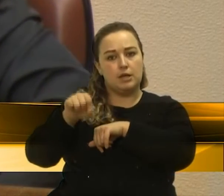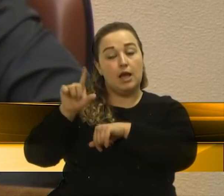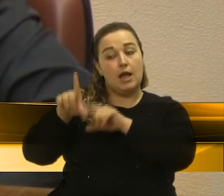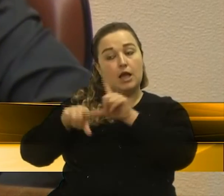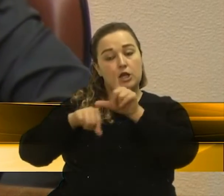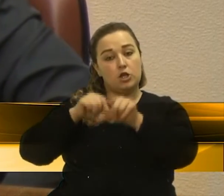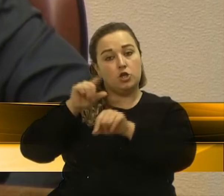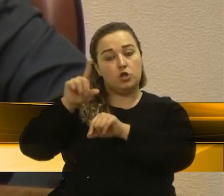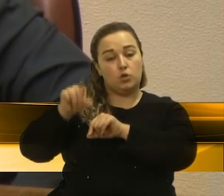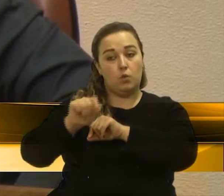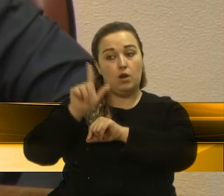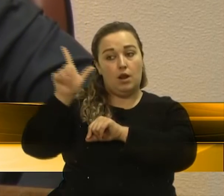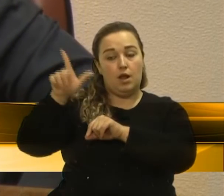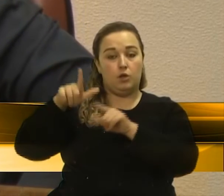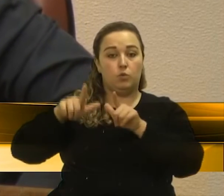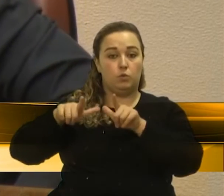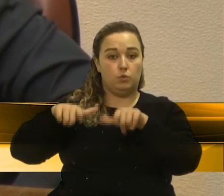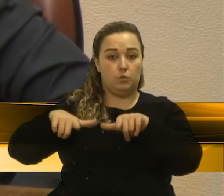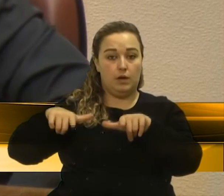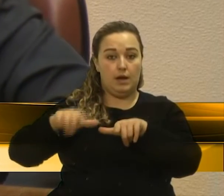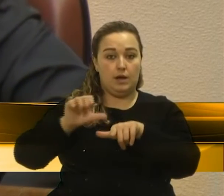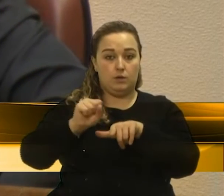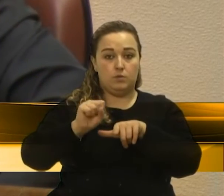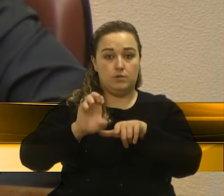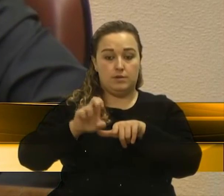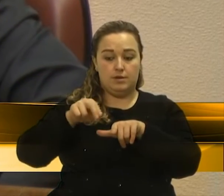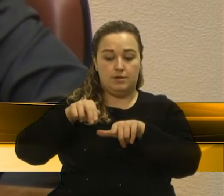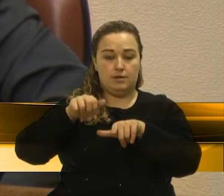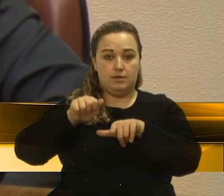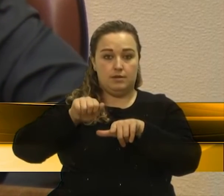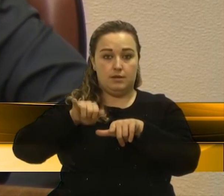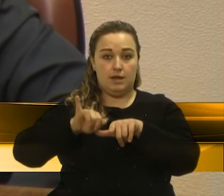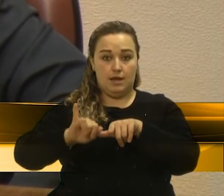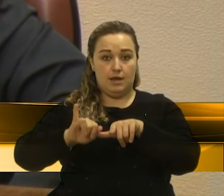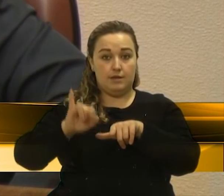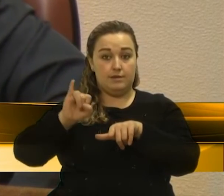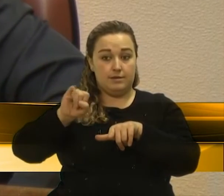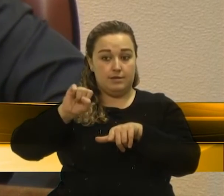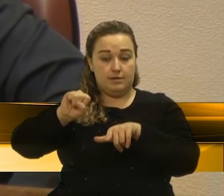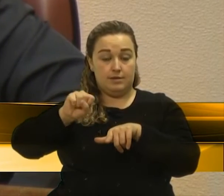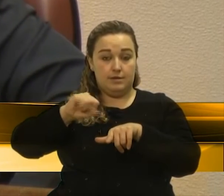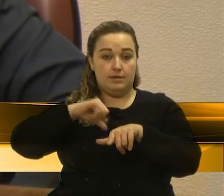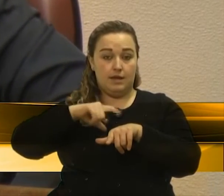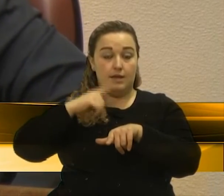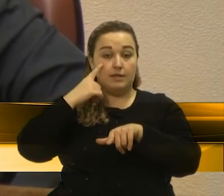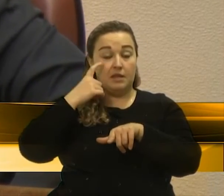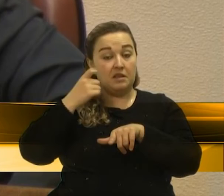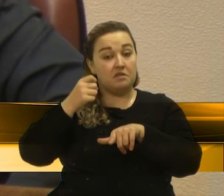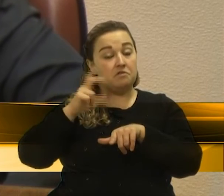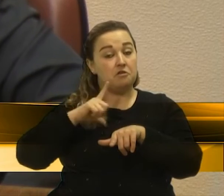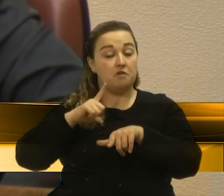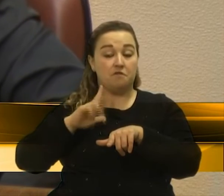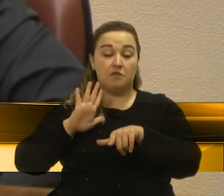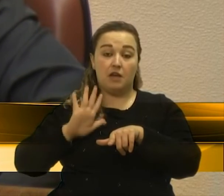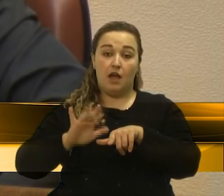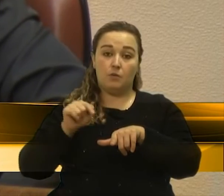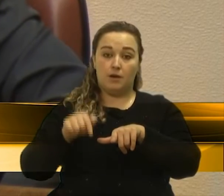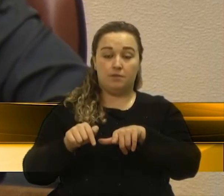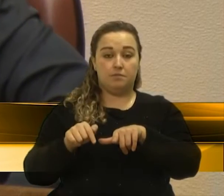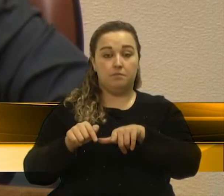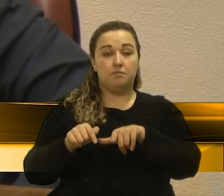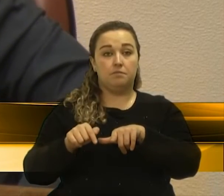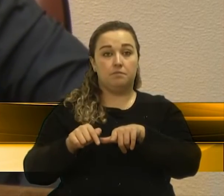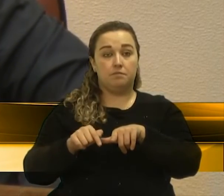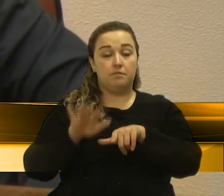a escolha do local, o Senai, se tivesse interesse, ele teria permanecido ali. E, questão de